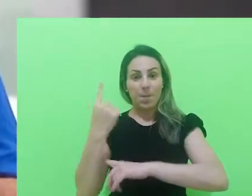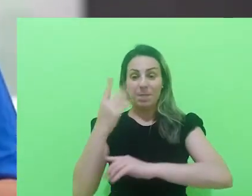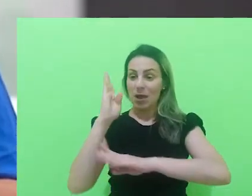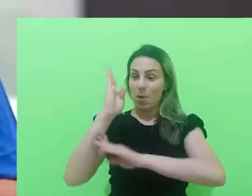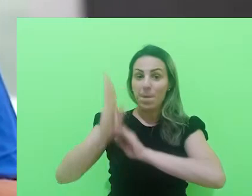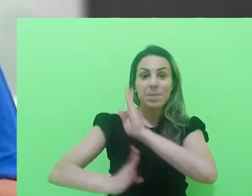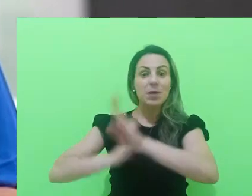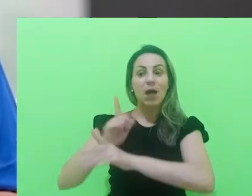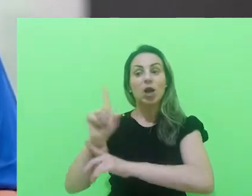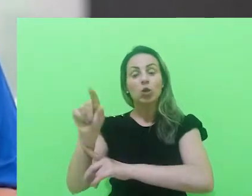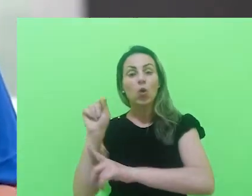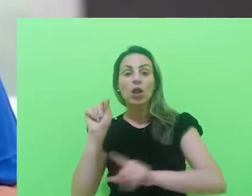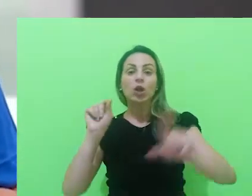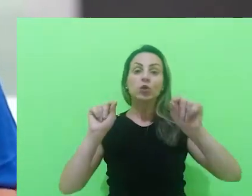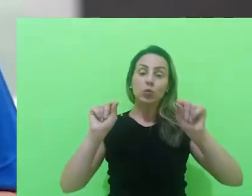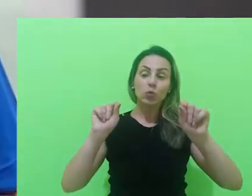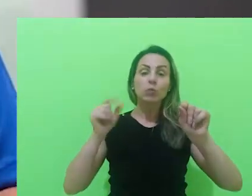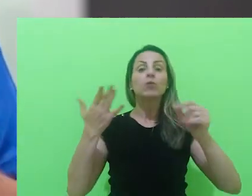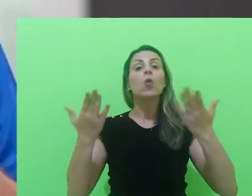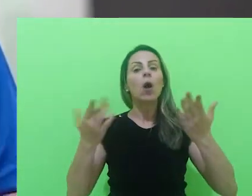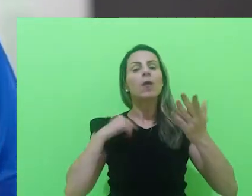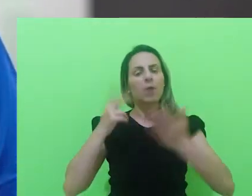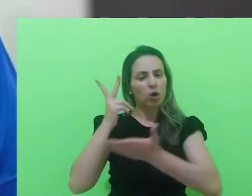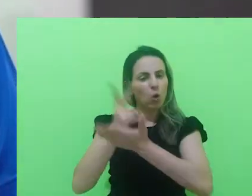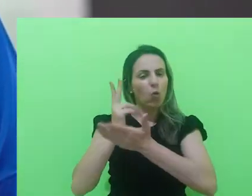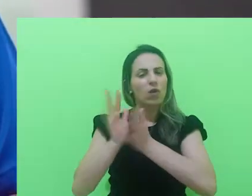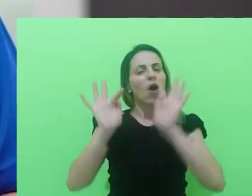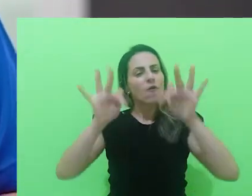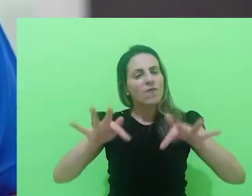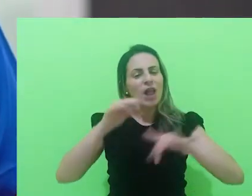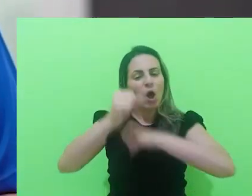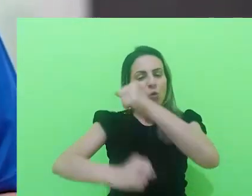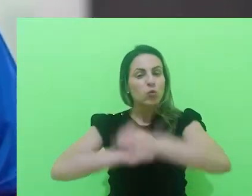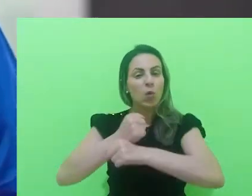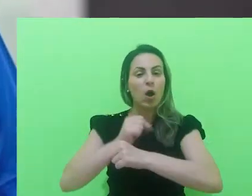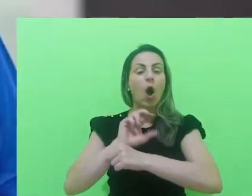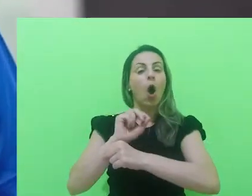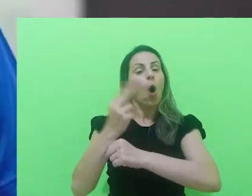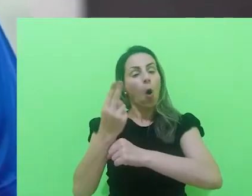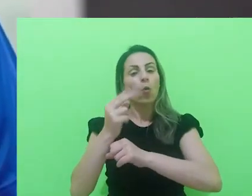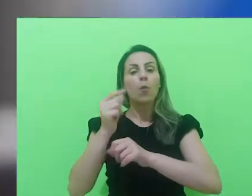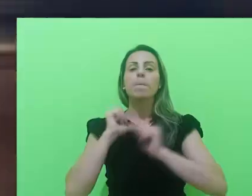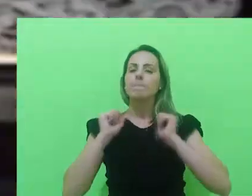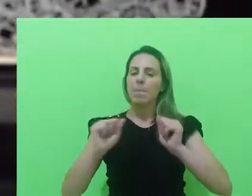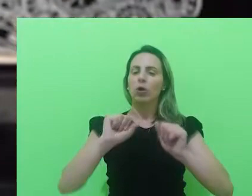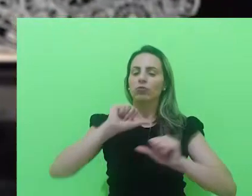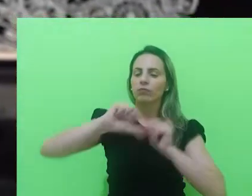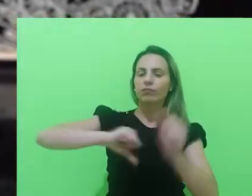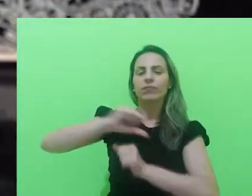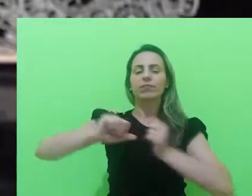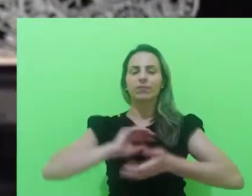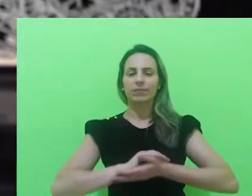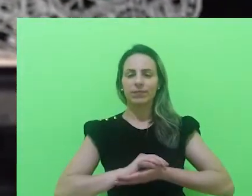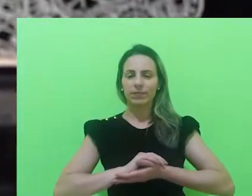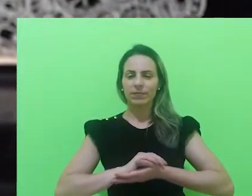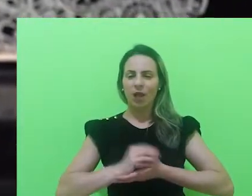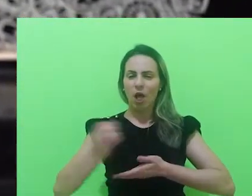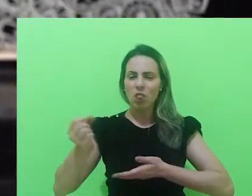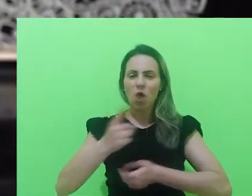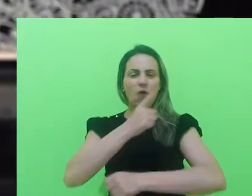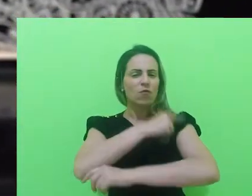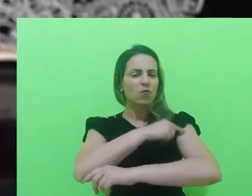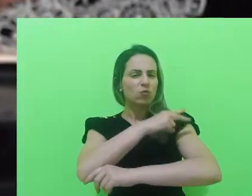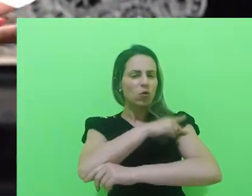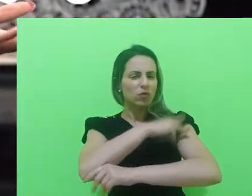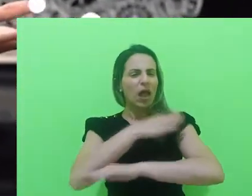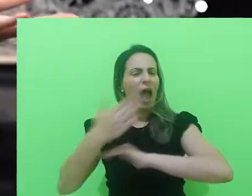escolher uma das duas. E pode continuar com ela até o final do ano. Ou, quem sabe, até mesmo trocá-las. E o novo ensino médio vai me